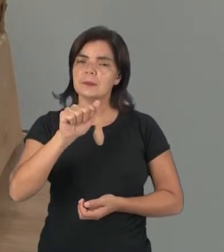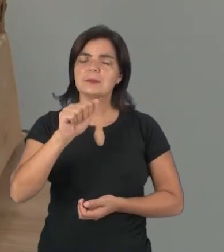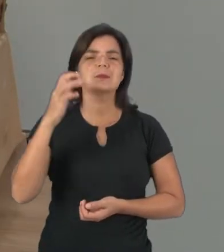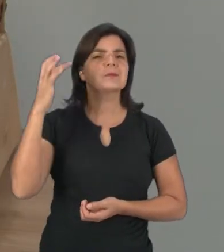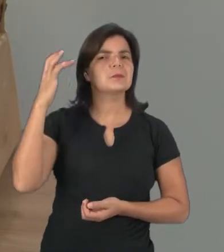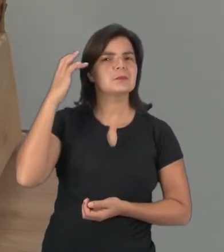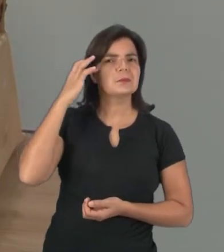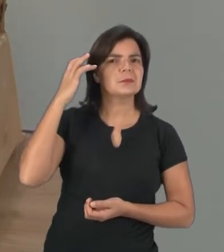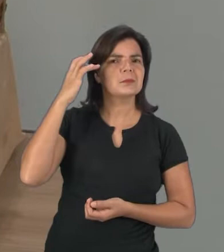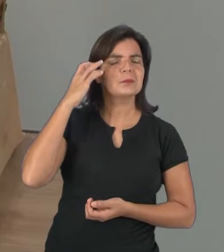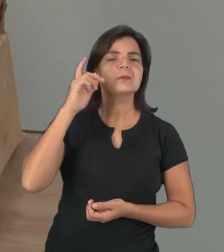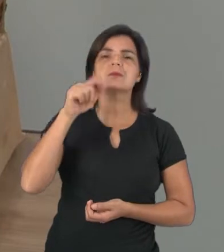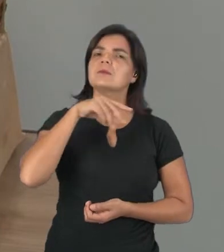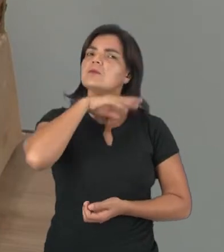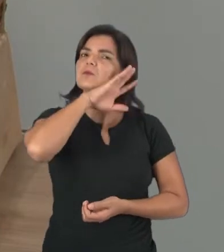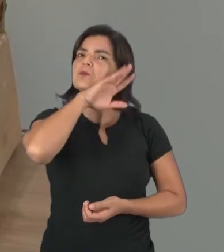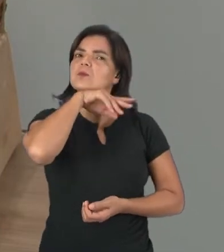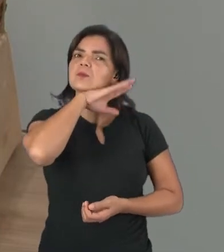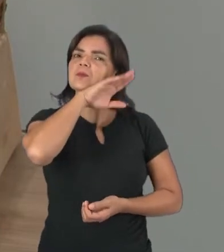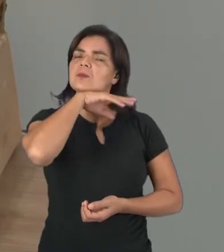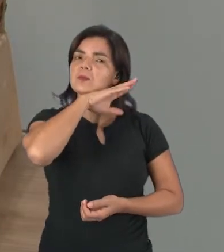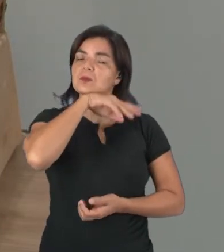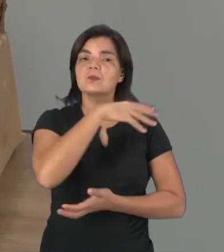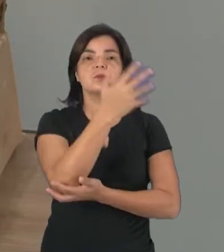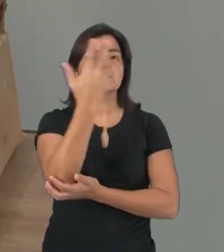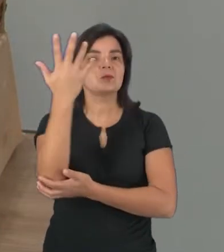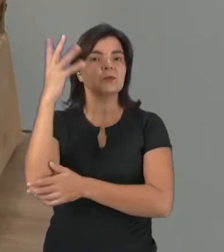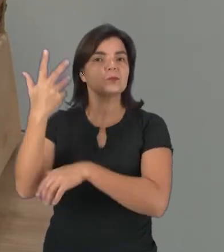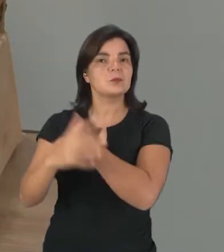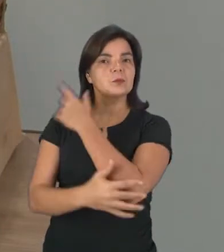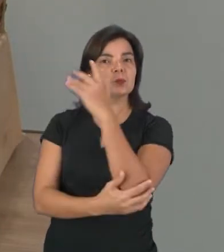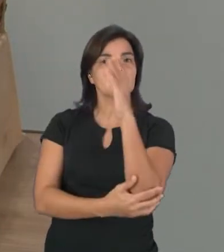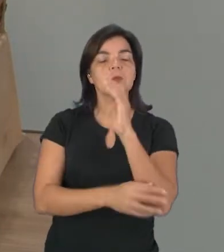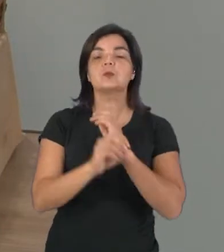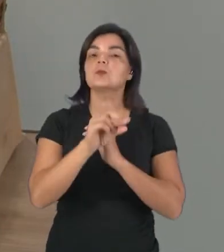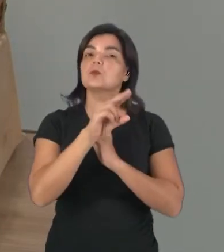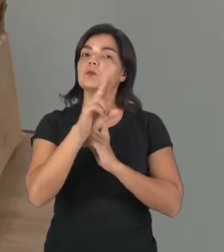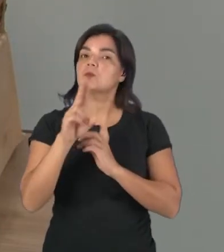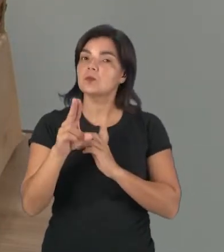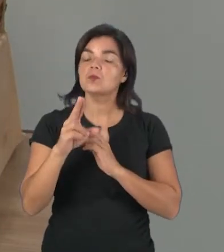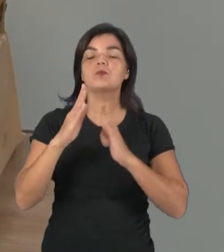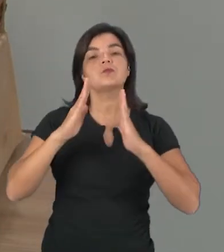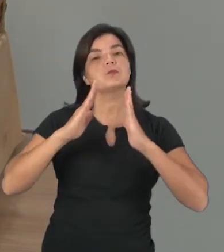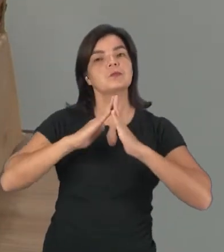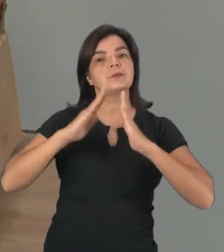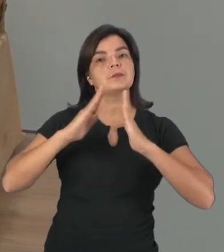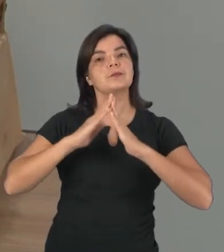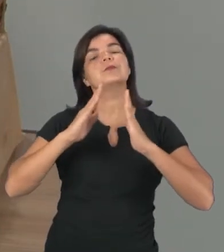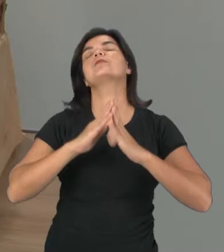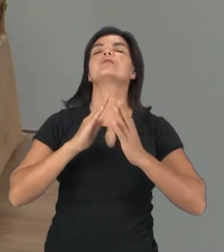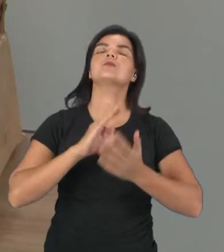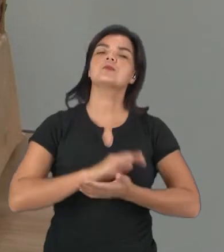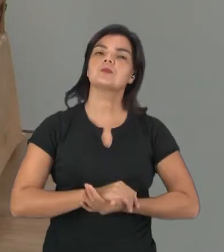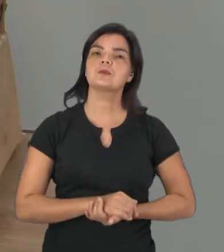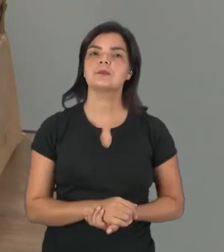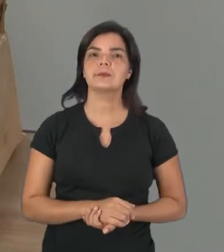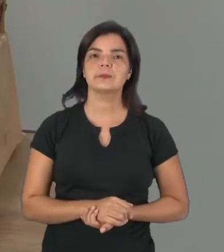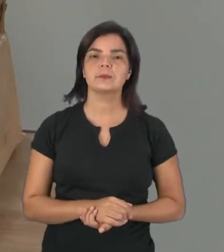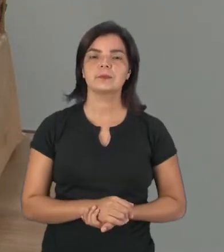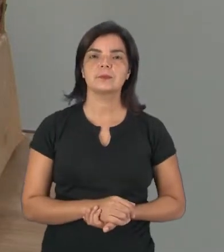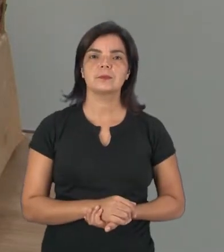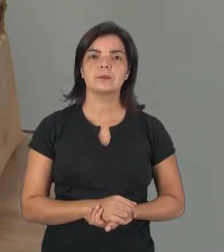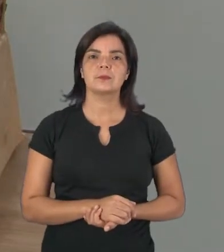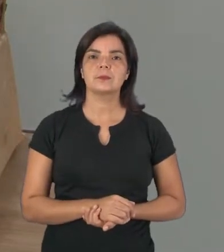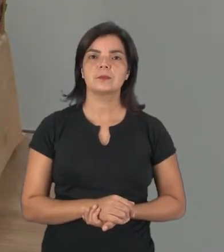que a anta é um animal selvagem, um animal silvestre? Ou ela é um animal doméstico?